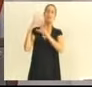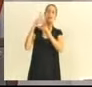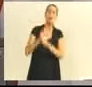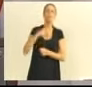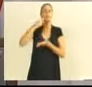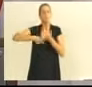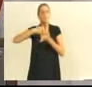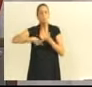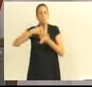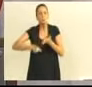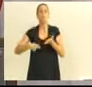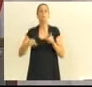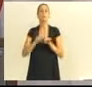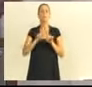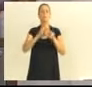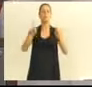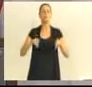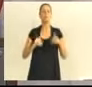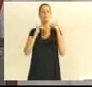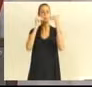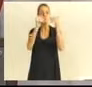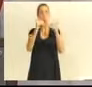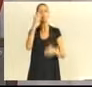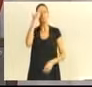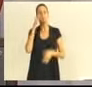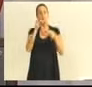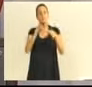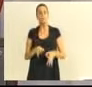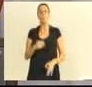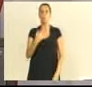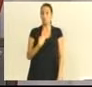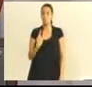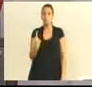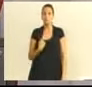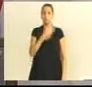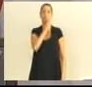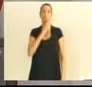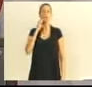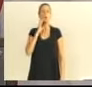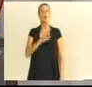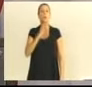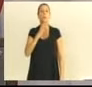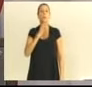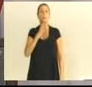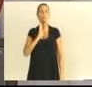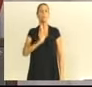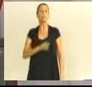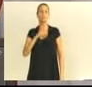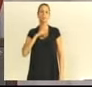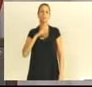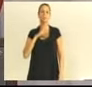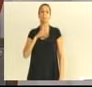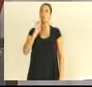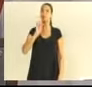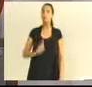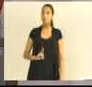pelas pessoas que o colocaram aqui, eu tenho certeza que tanto o senhor e eu, vereador César, pelo conhecimento que a gente tem de direito constitucional